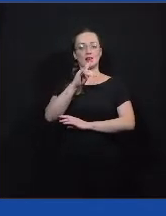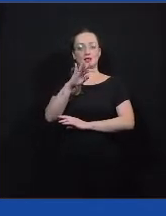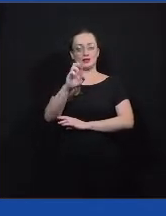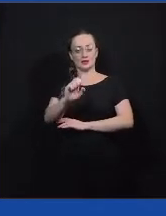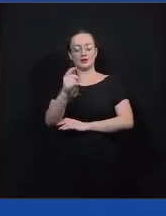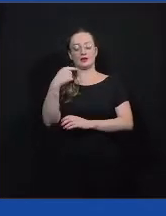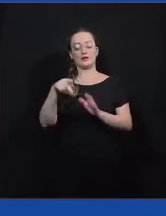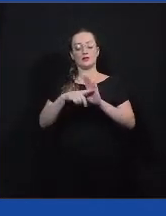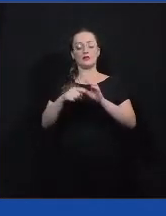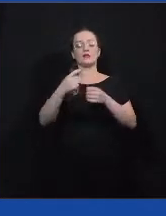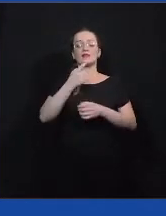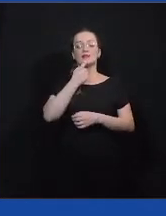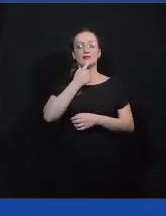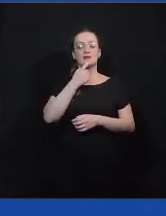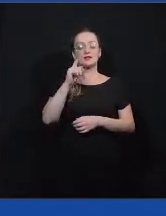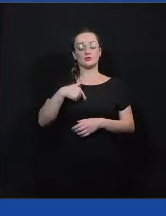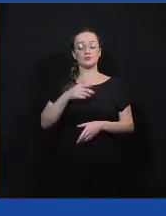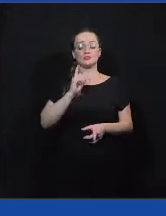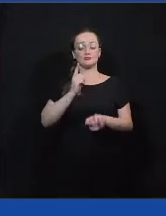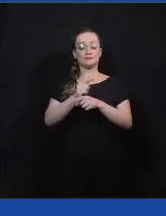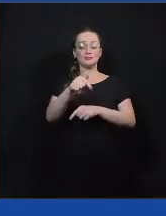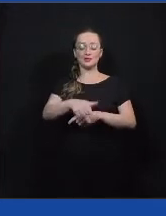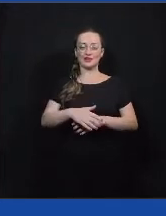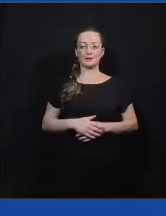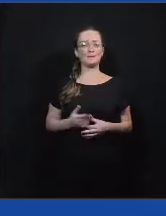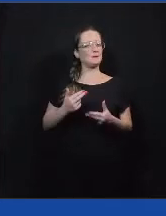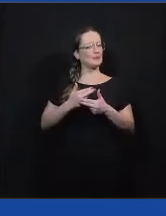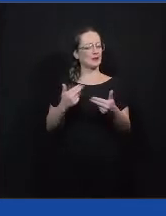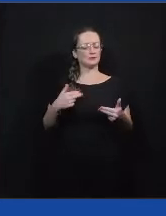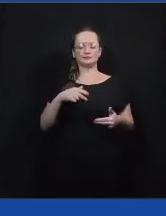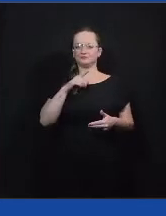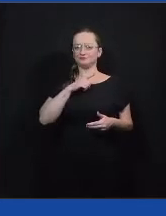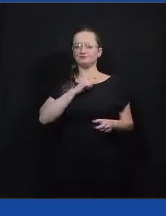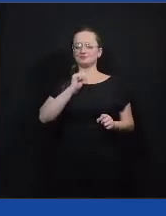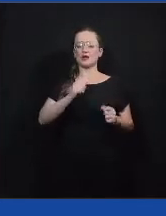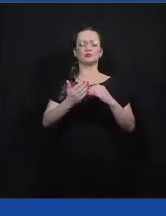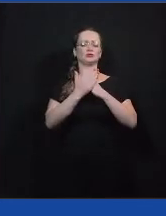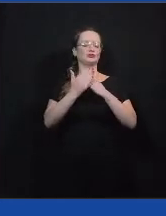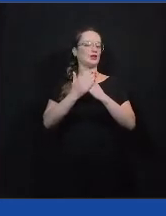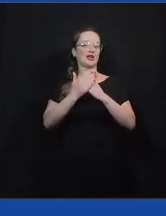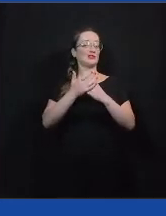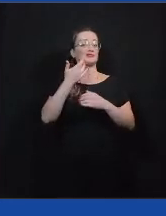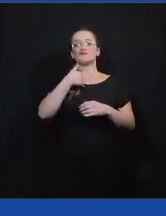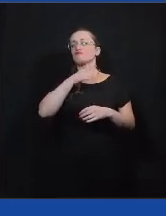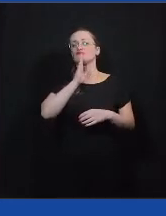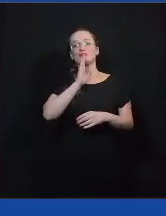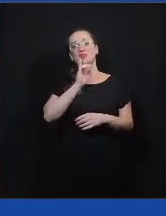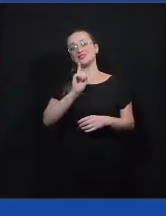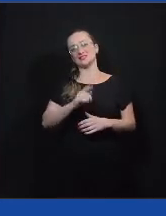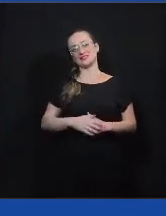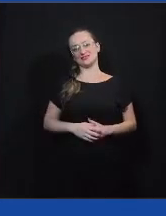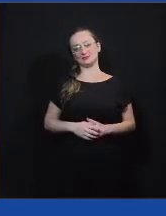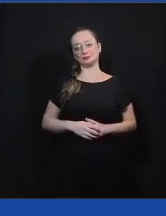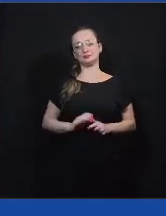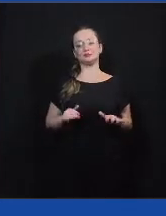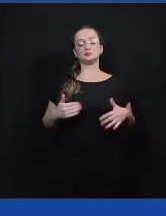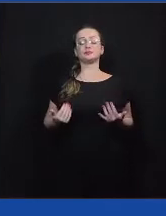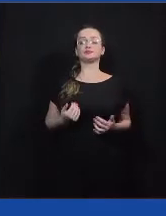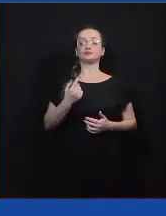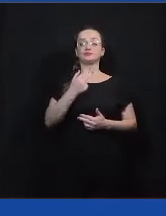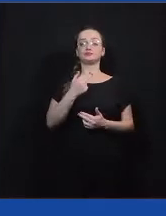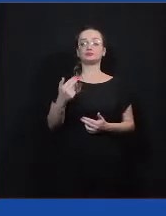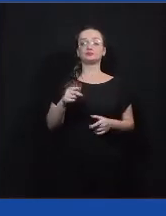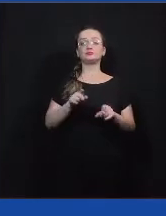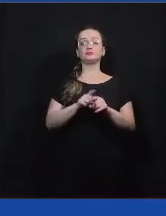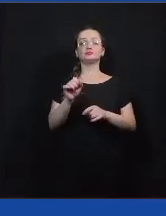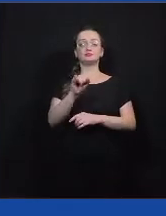descobrimos, assim, muita coisa que tem ao nosso favor e que nós não sabíamos. E uma coisa também